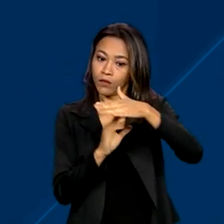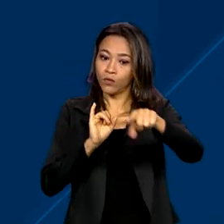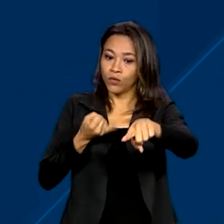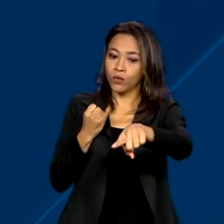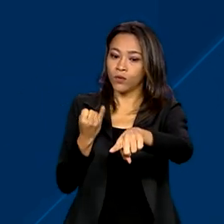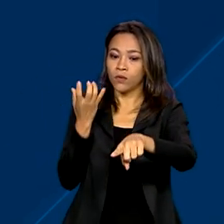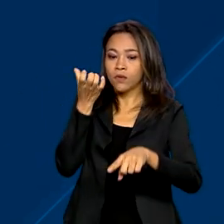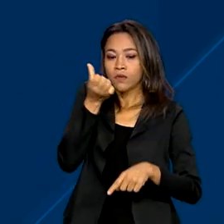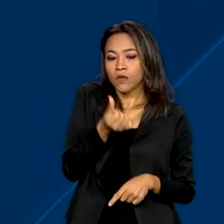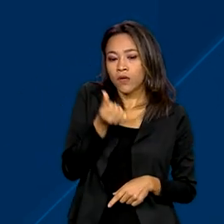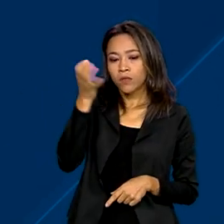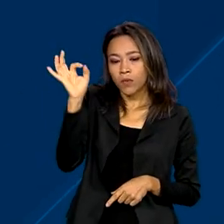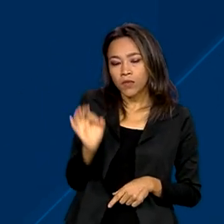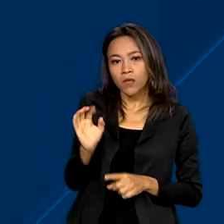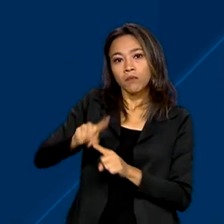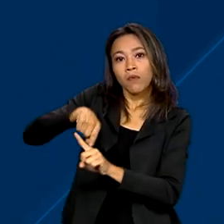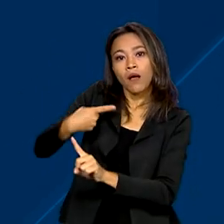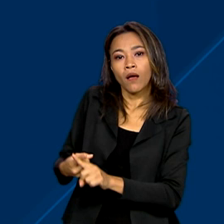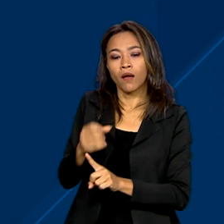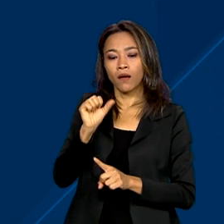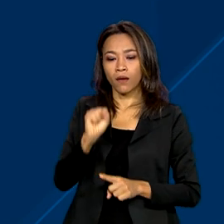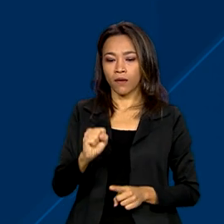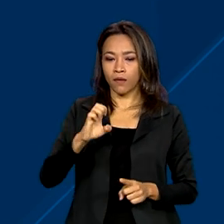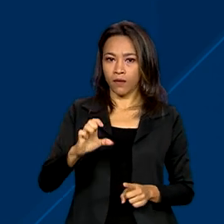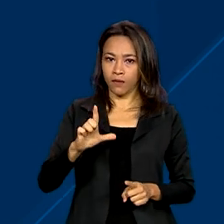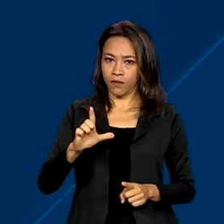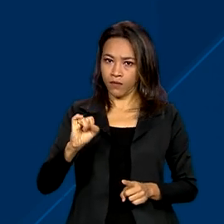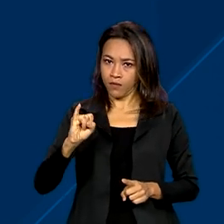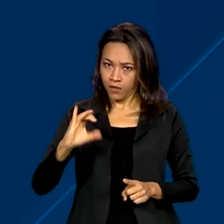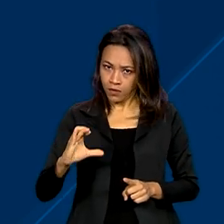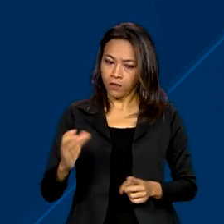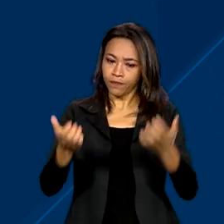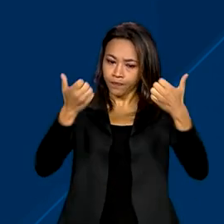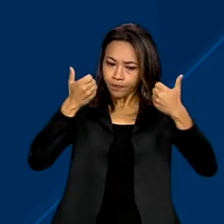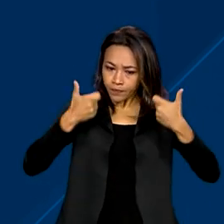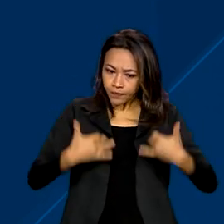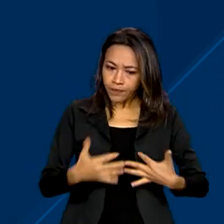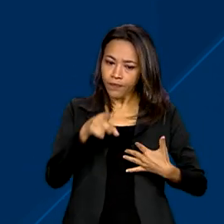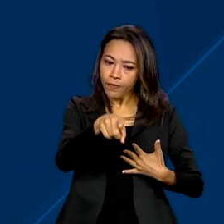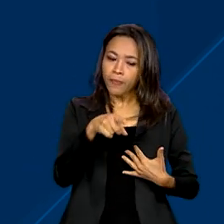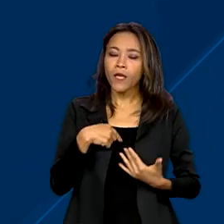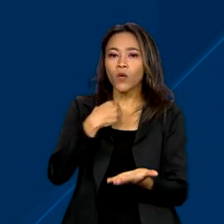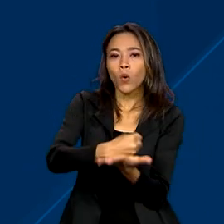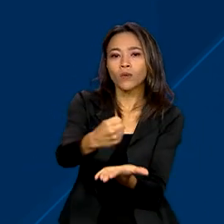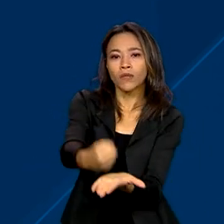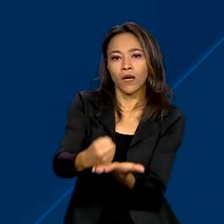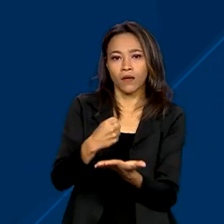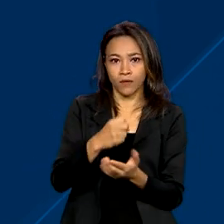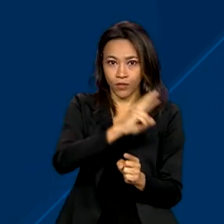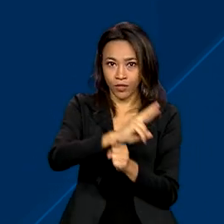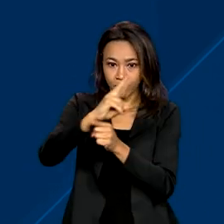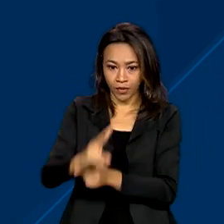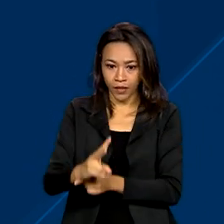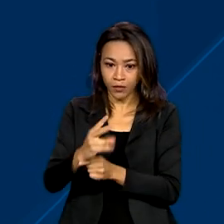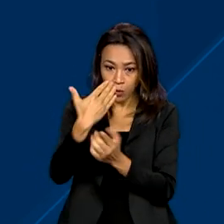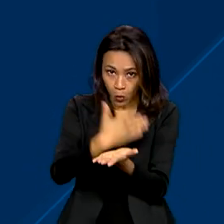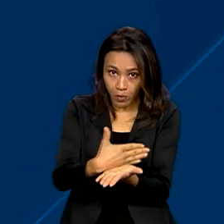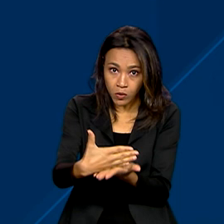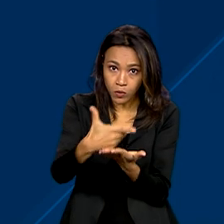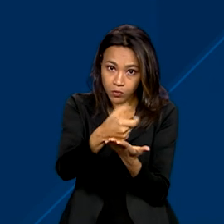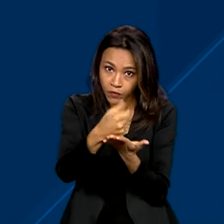% mais Selic. E prevê ainda que contratos de empréstimos celebrados a partir de 2021